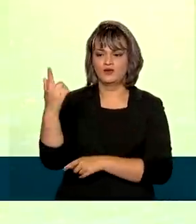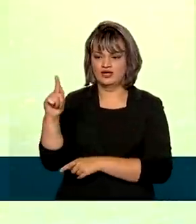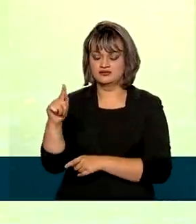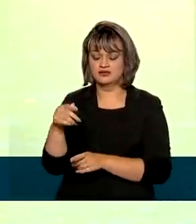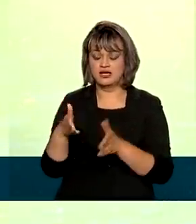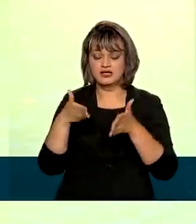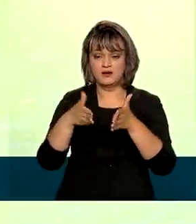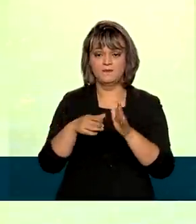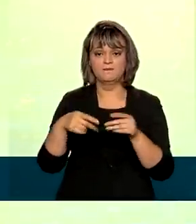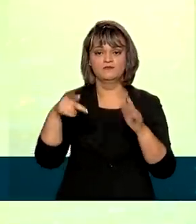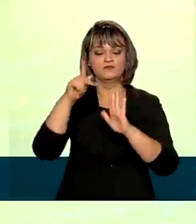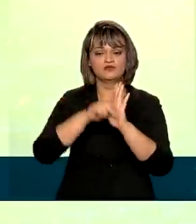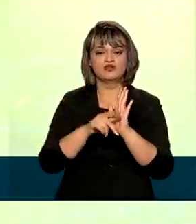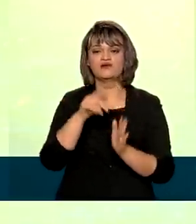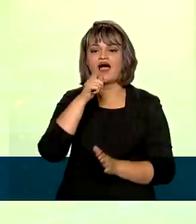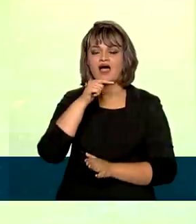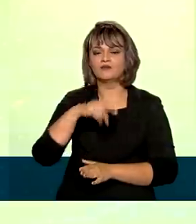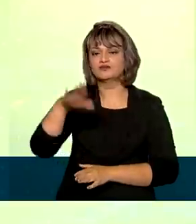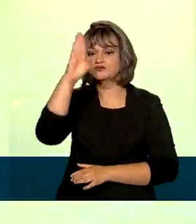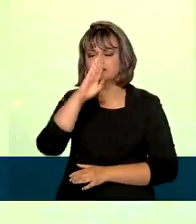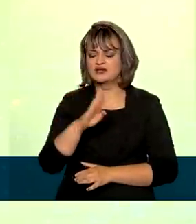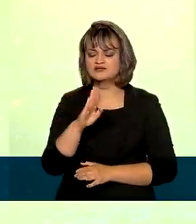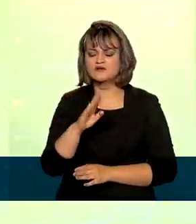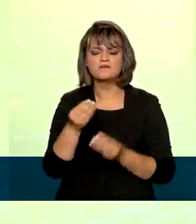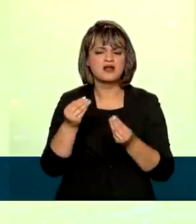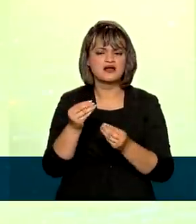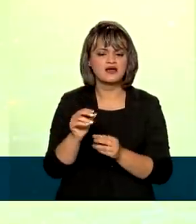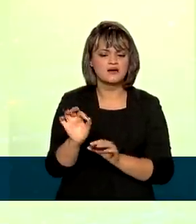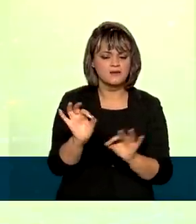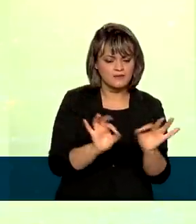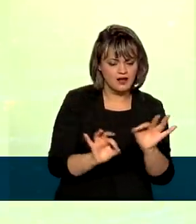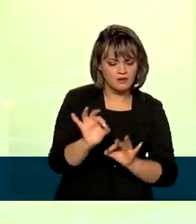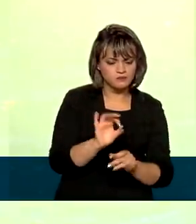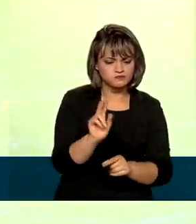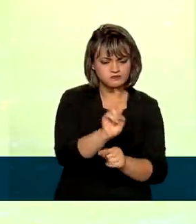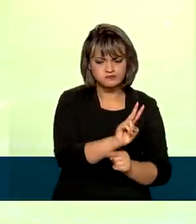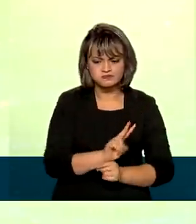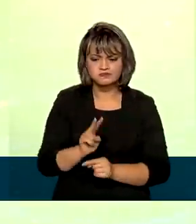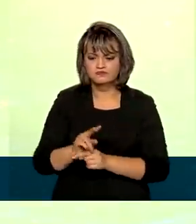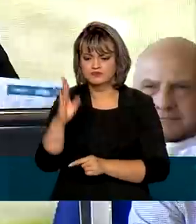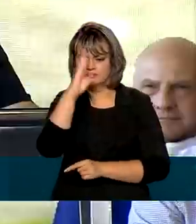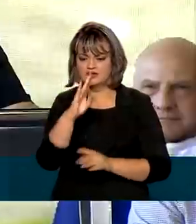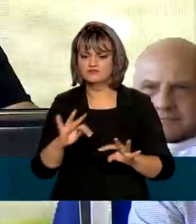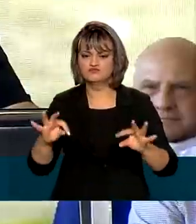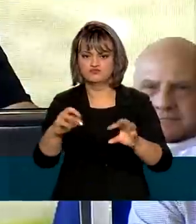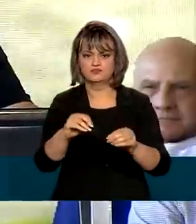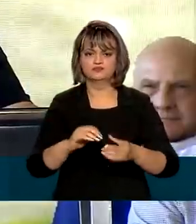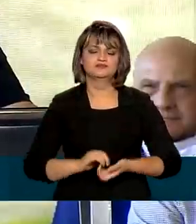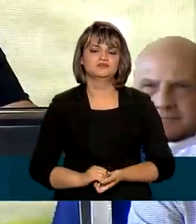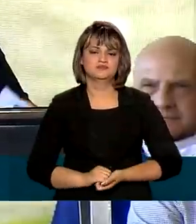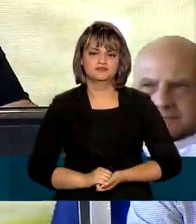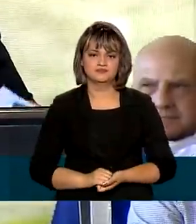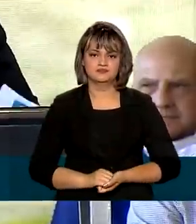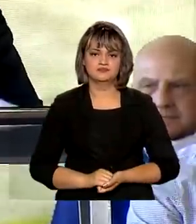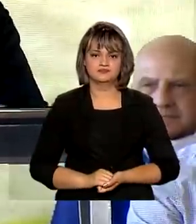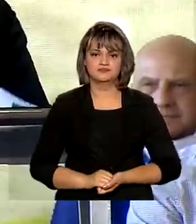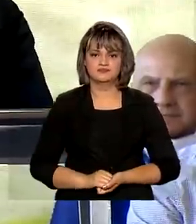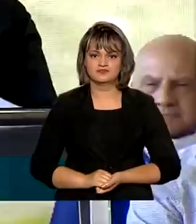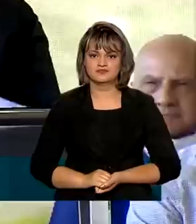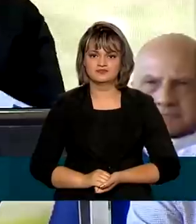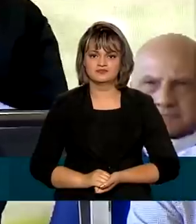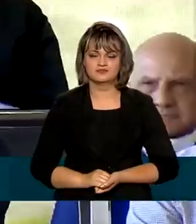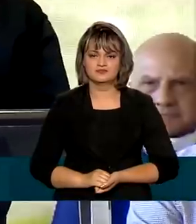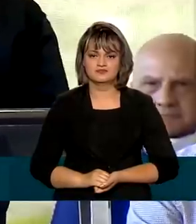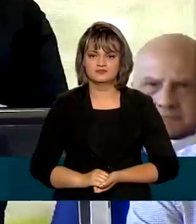Brasileiras, que atua na recuperação e conservação de mananciais em todo o país. É uma revitalização que interessa